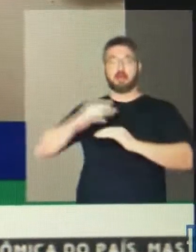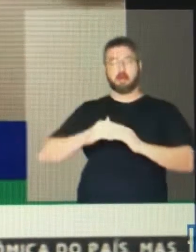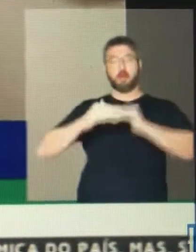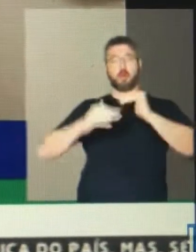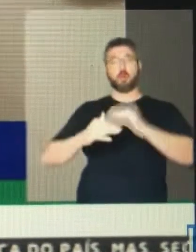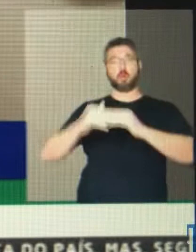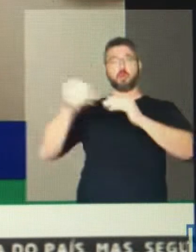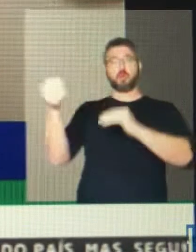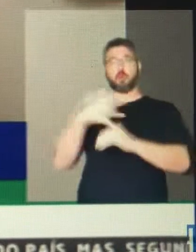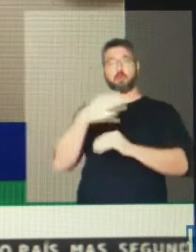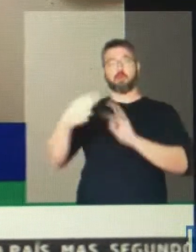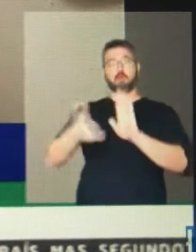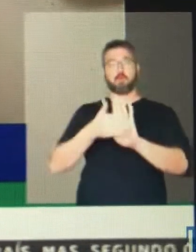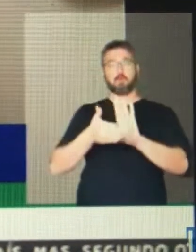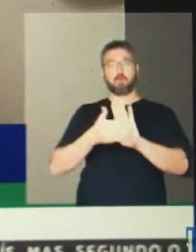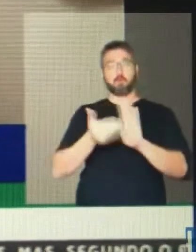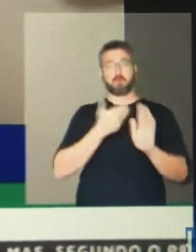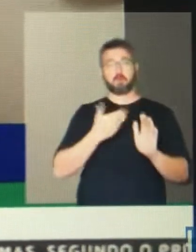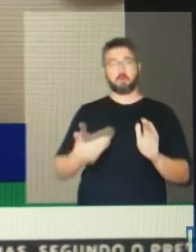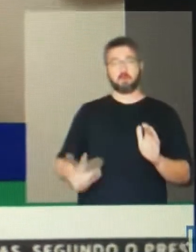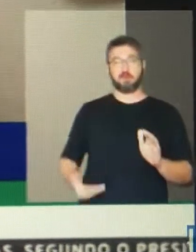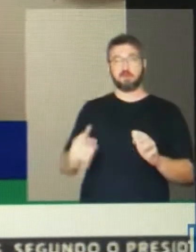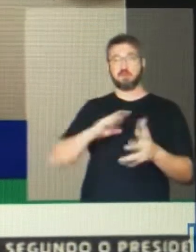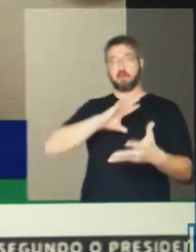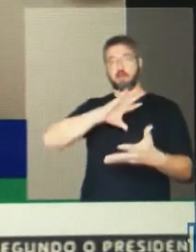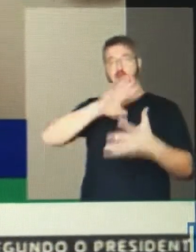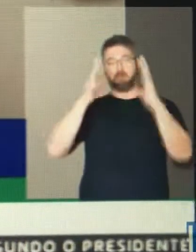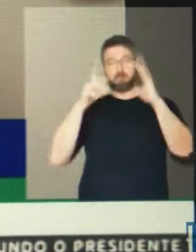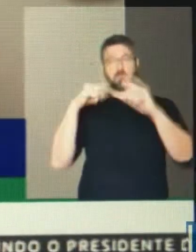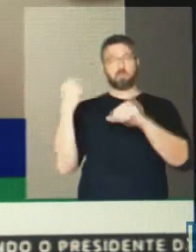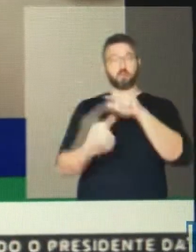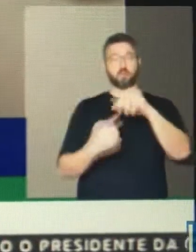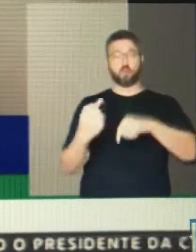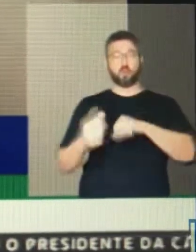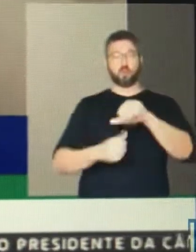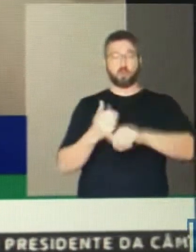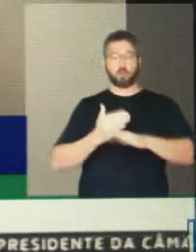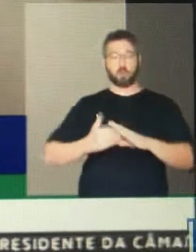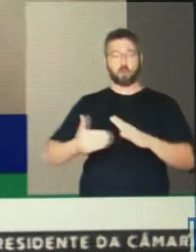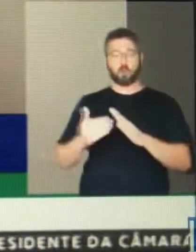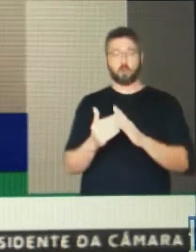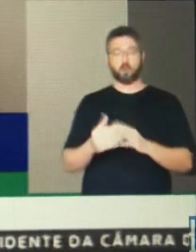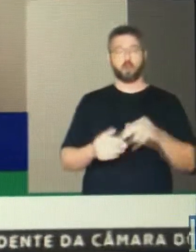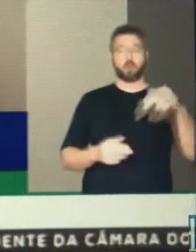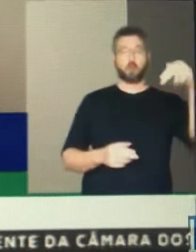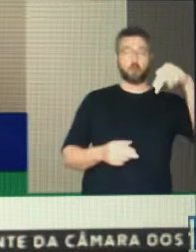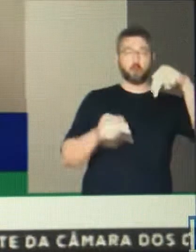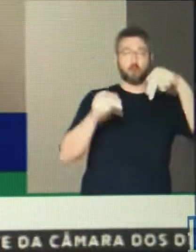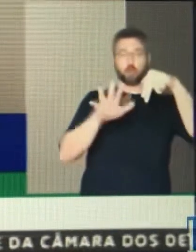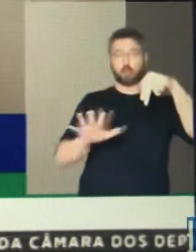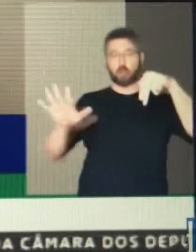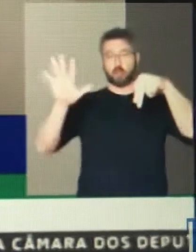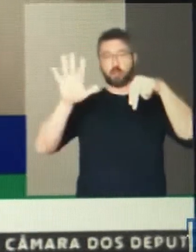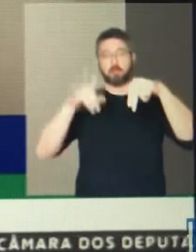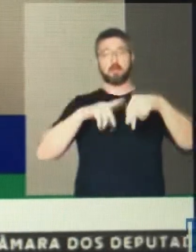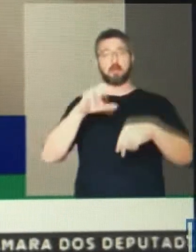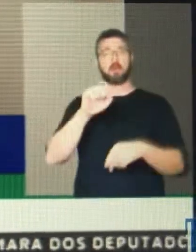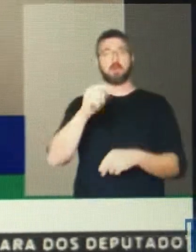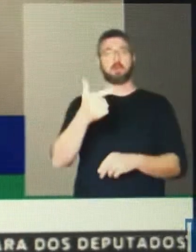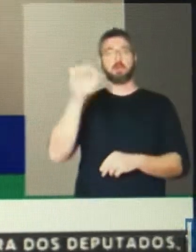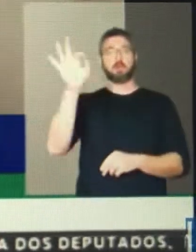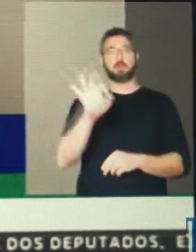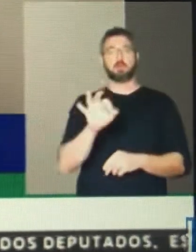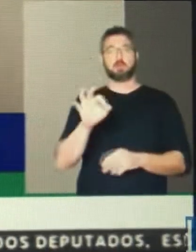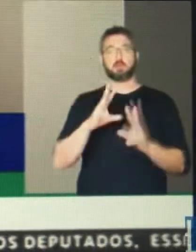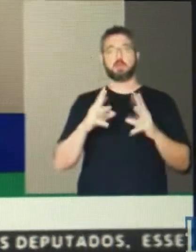abrigam 82% de todas as famílias rurais com ocupação de miséria. A pobreza rural é colossal